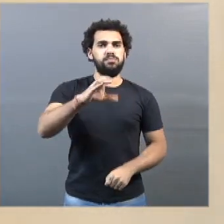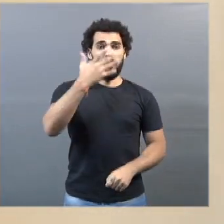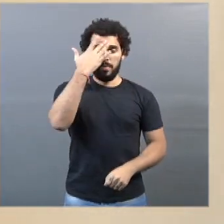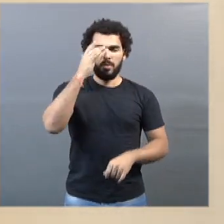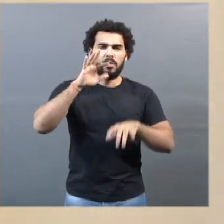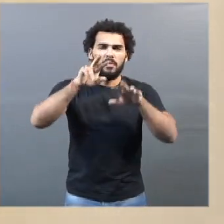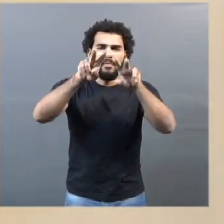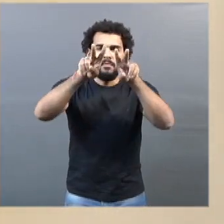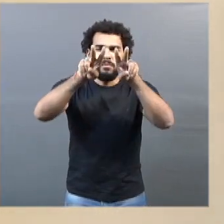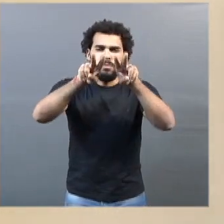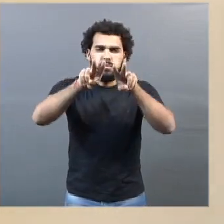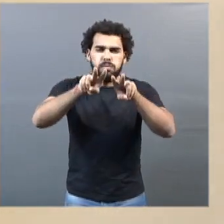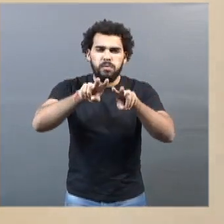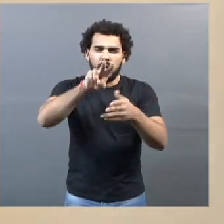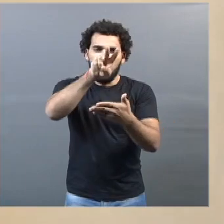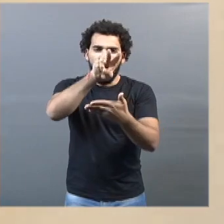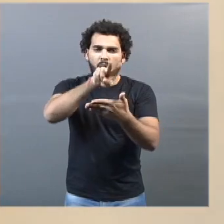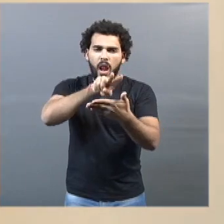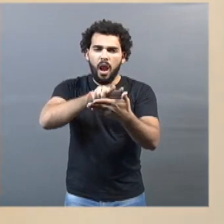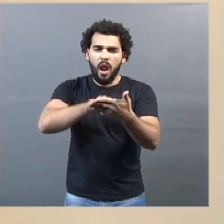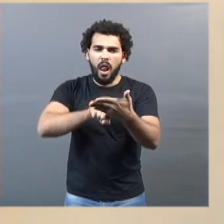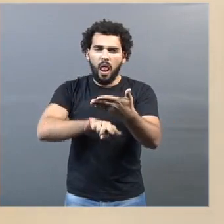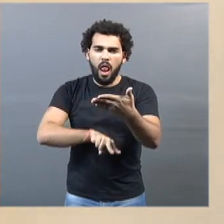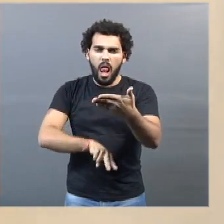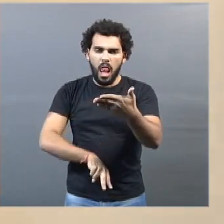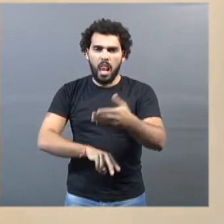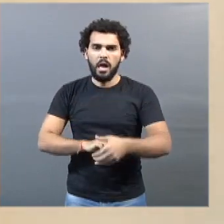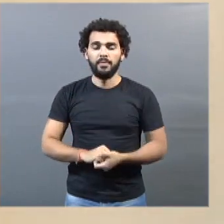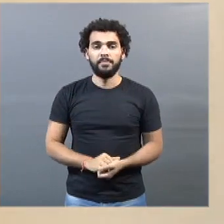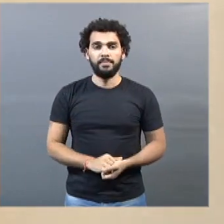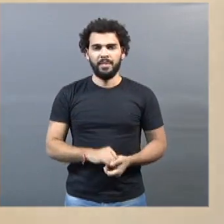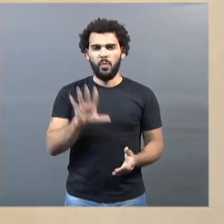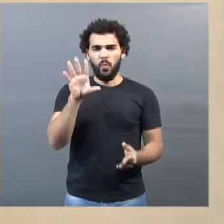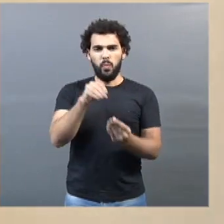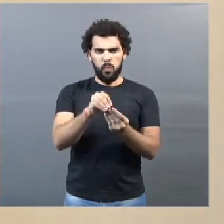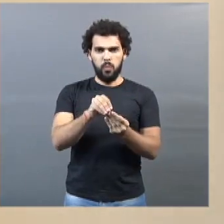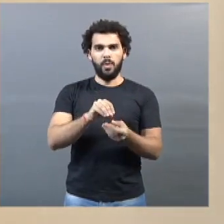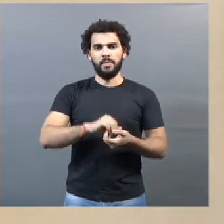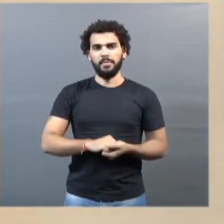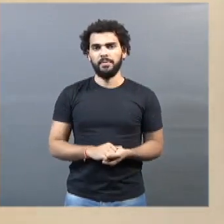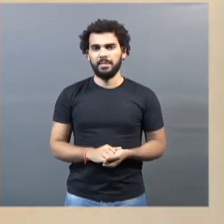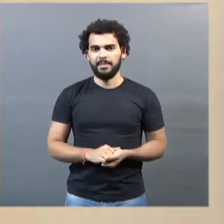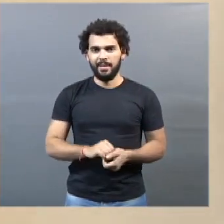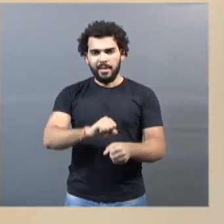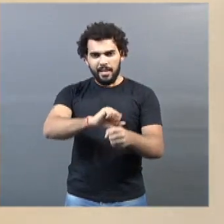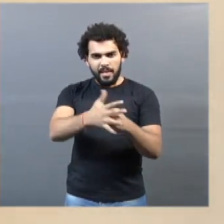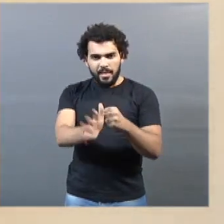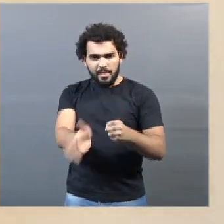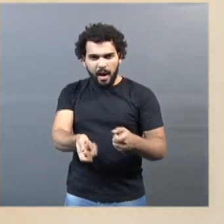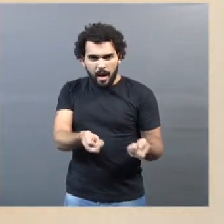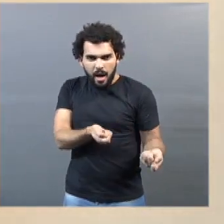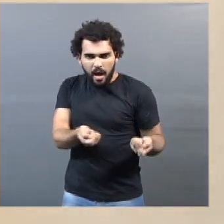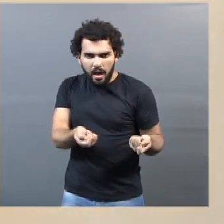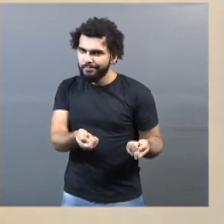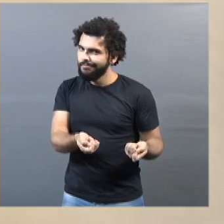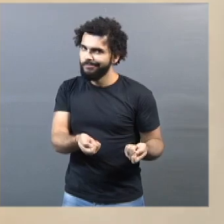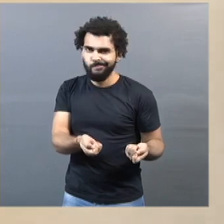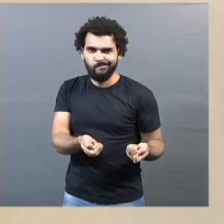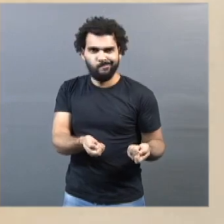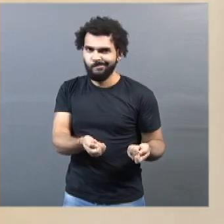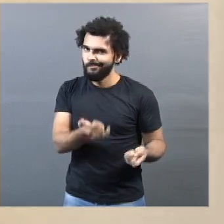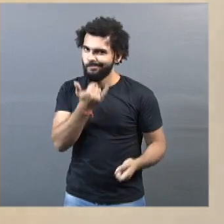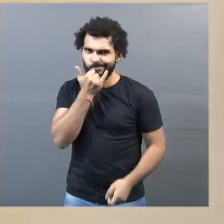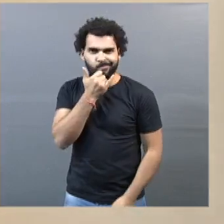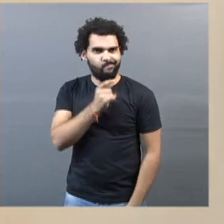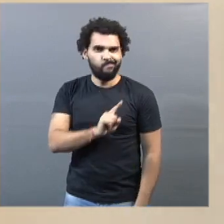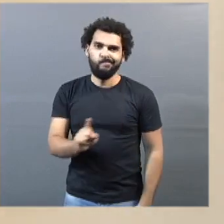E, concluindo, nós podemos dizer que a epidemia ainda não está sob controle e ainda não é hora, então, de